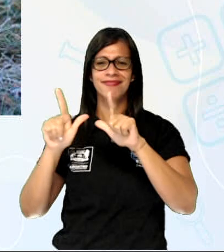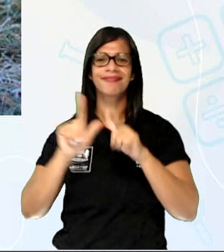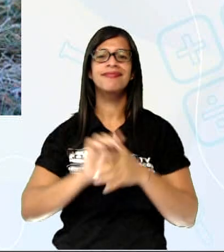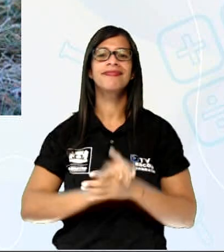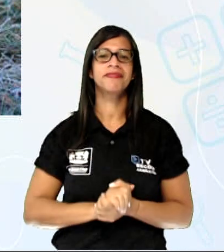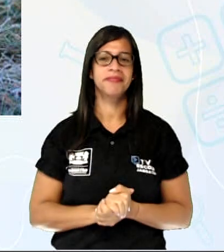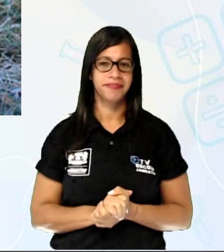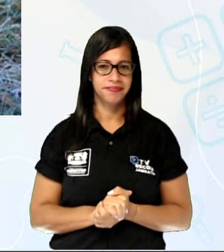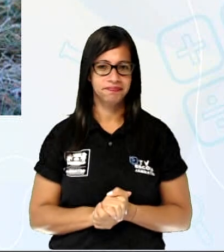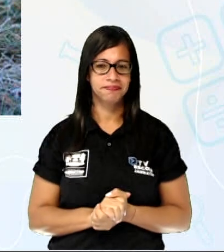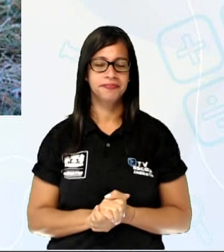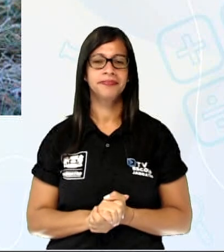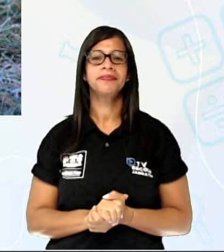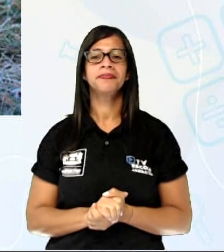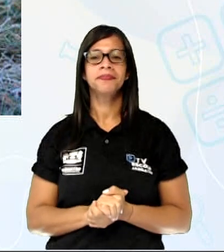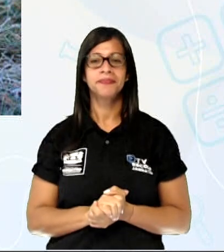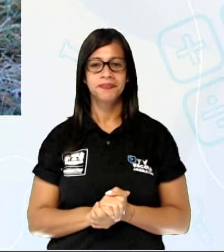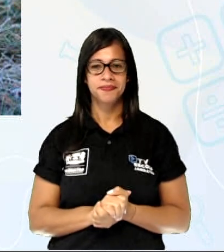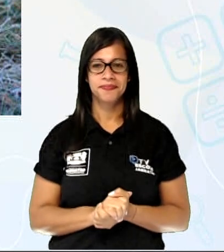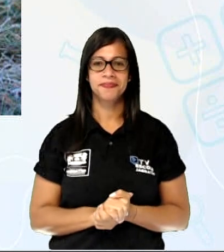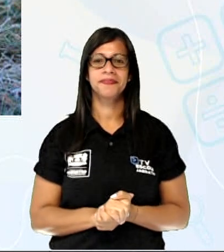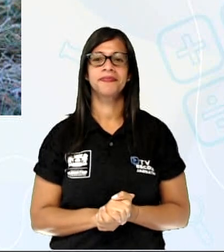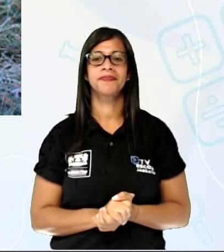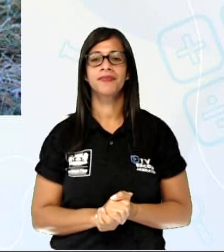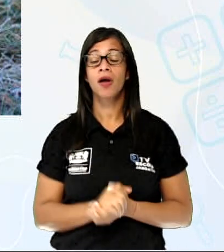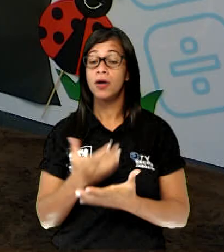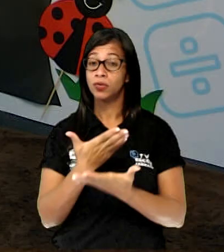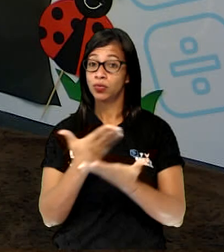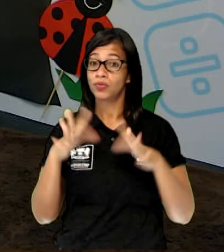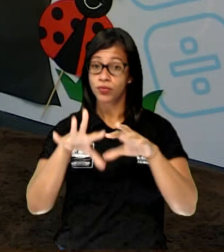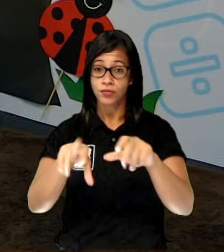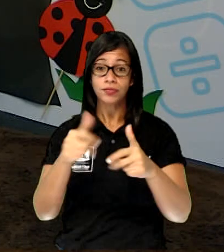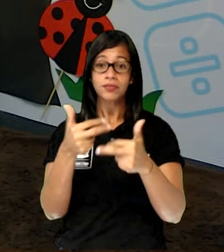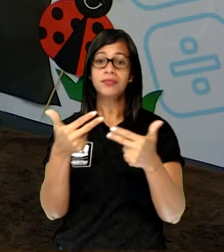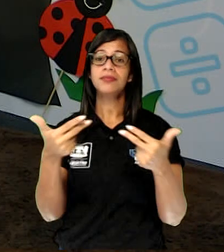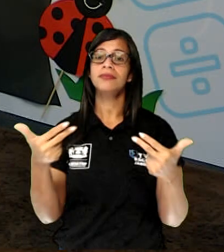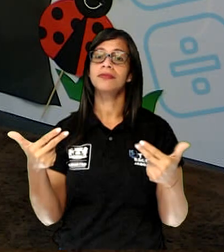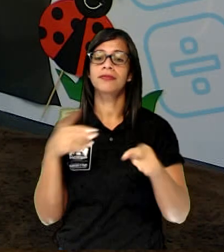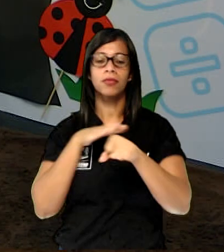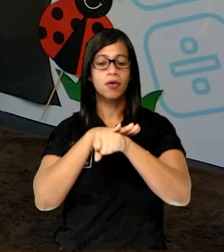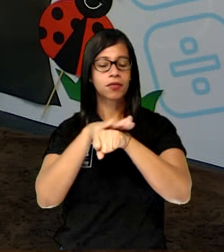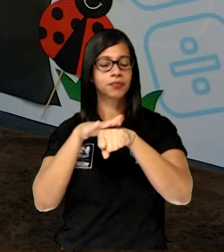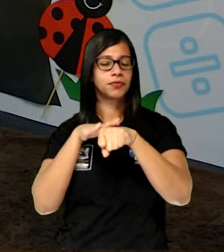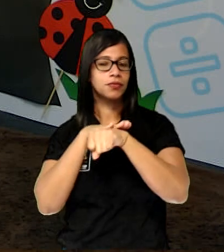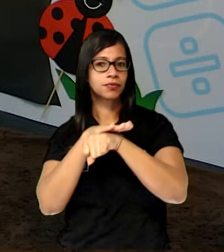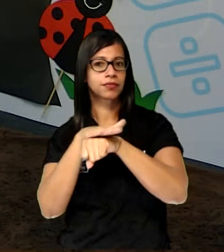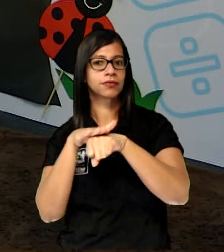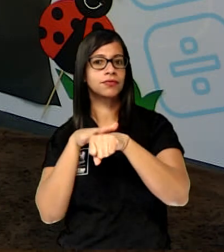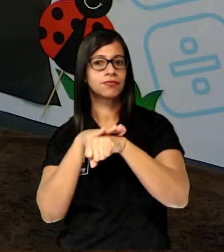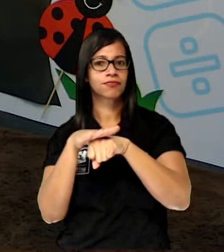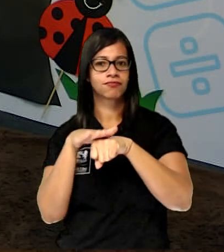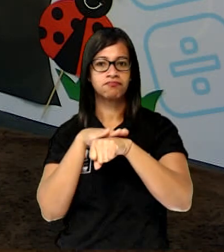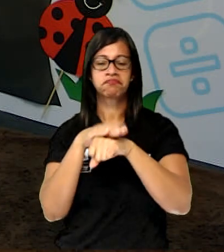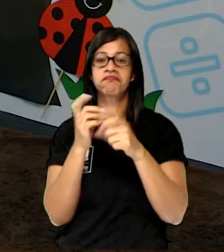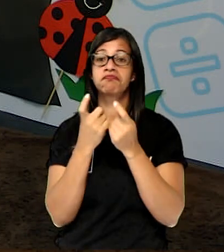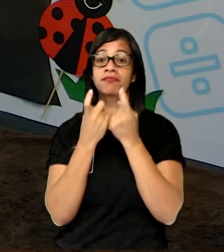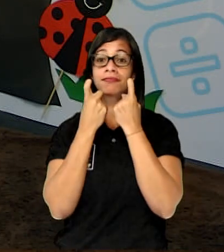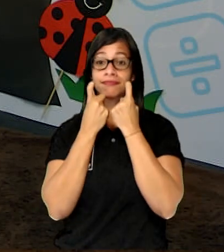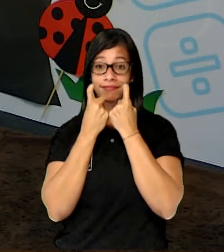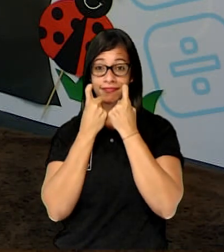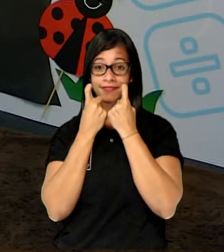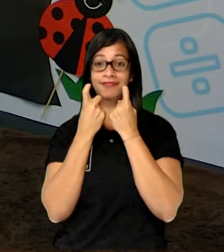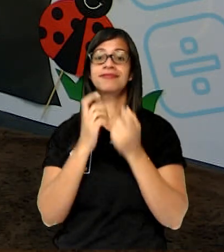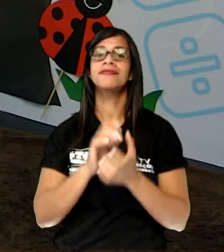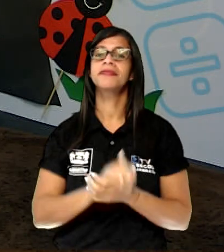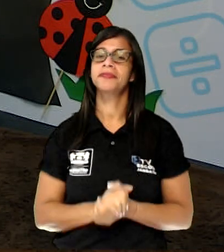Muito interessante, não é? Todos esses animais conversaram de alguma forma com o grúfalo. Agora